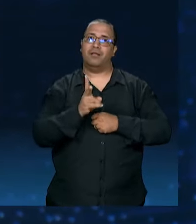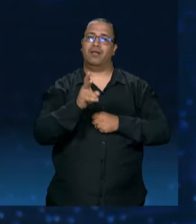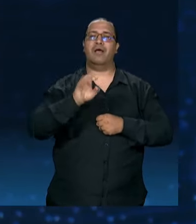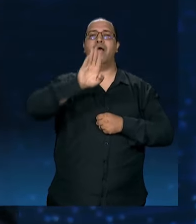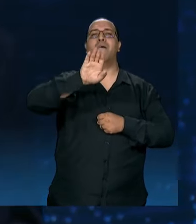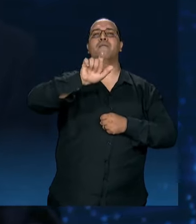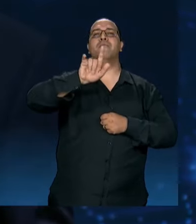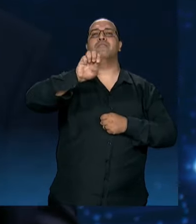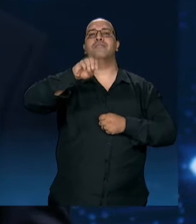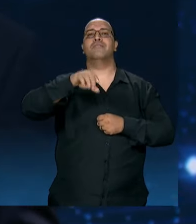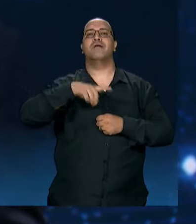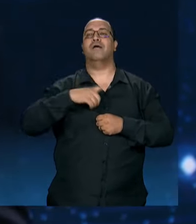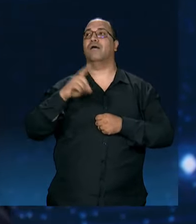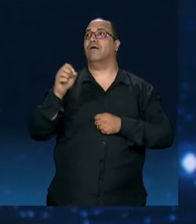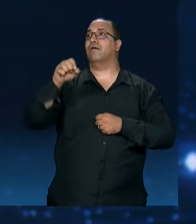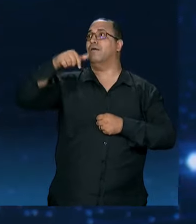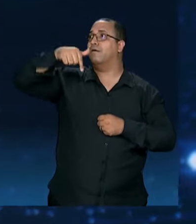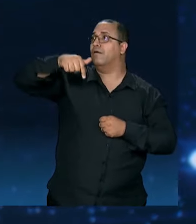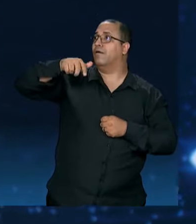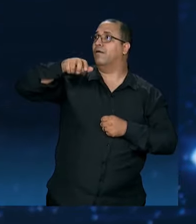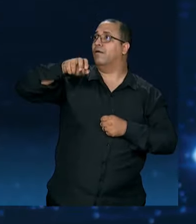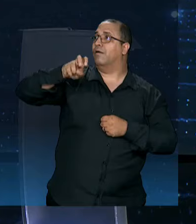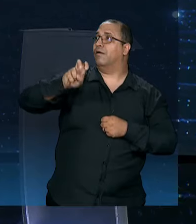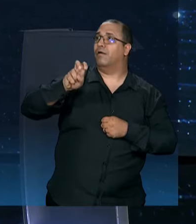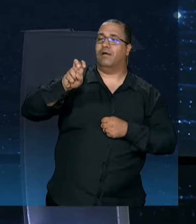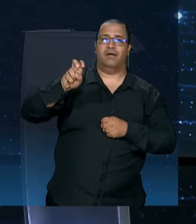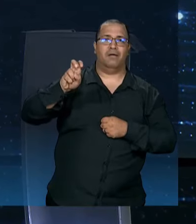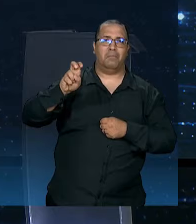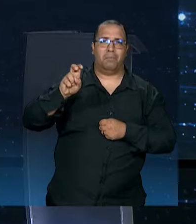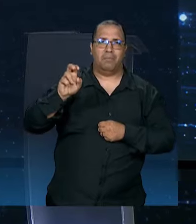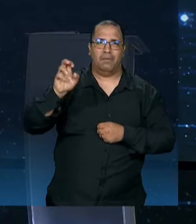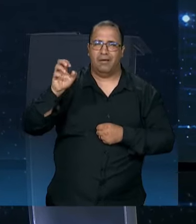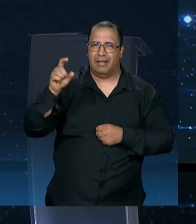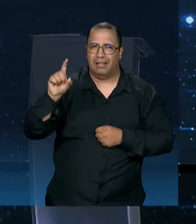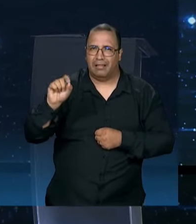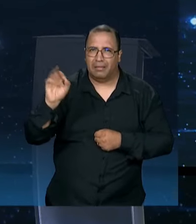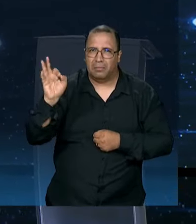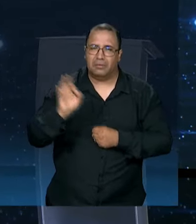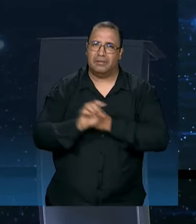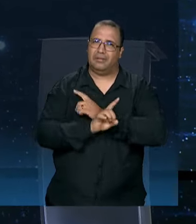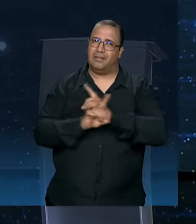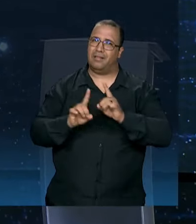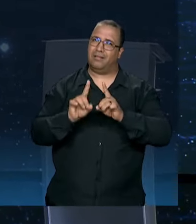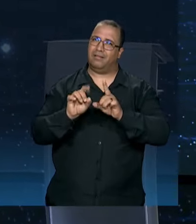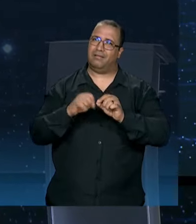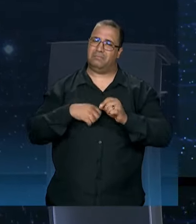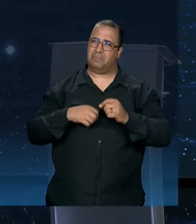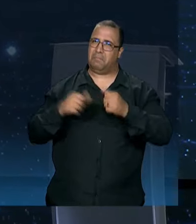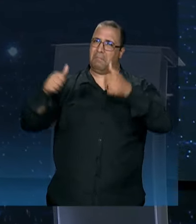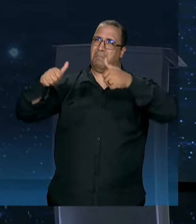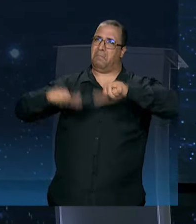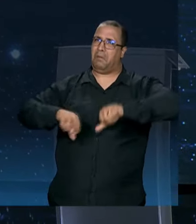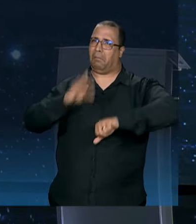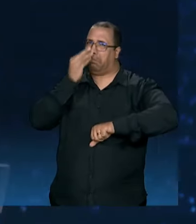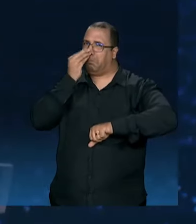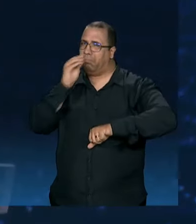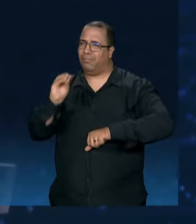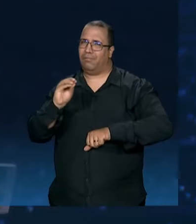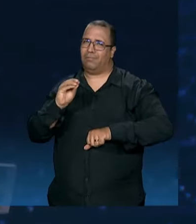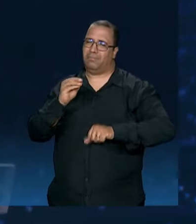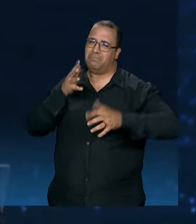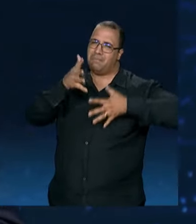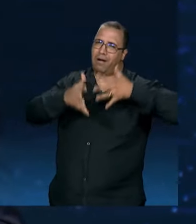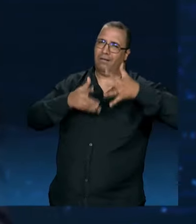Belém, o prefeito lá, 75% de rejeição, não fez nem 10% na eleição. Falar é